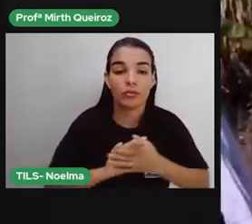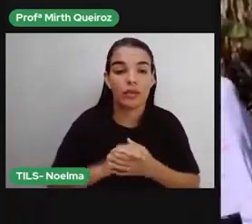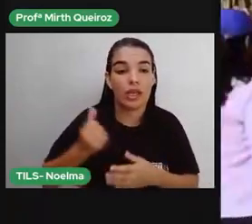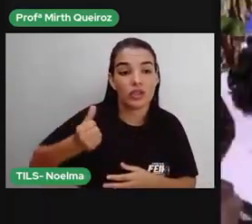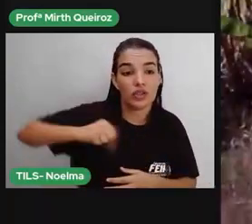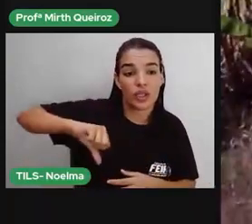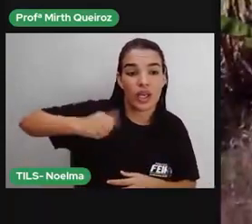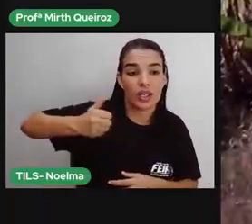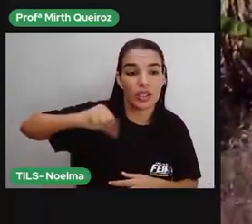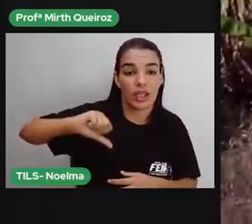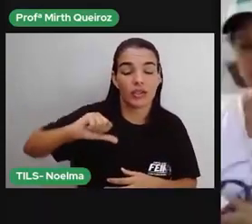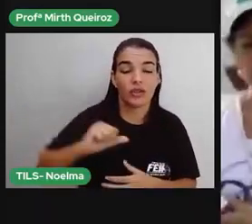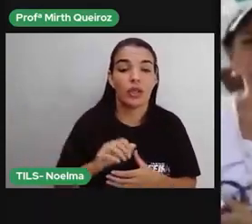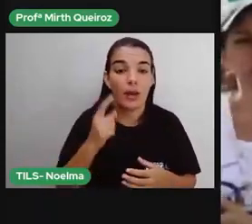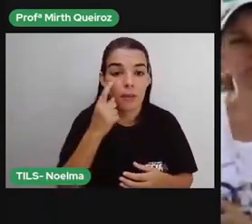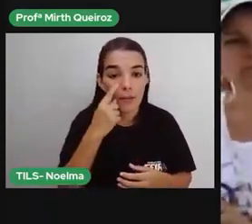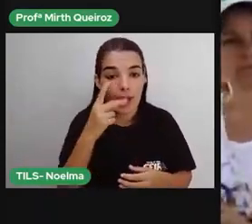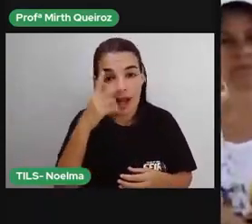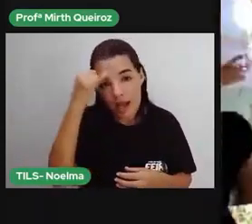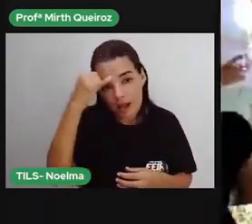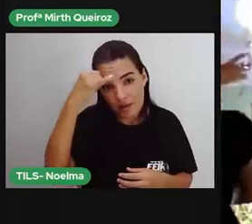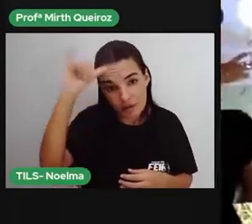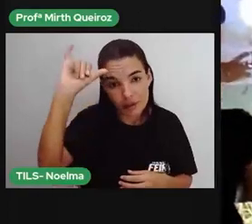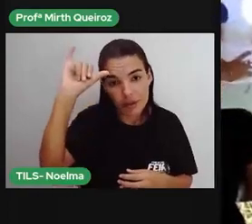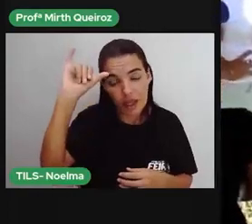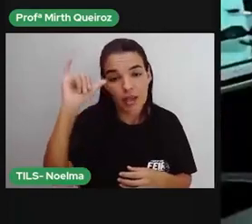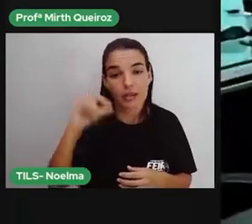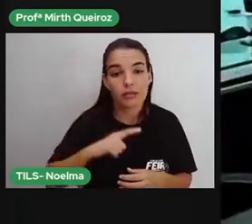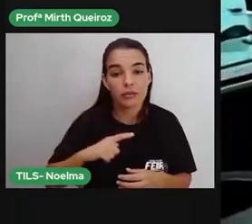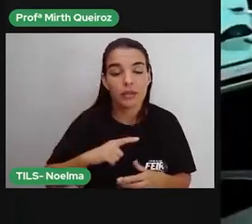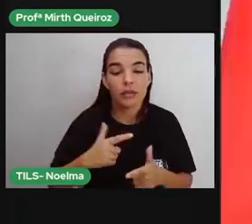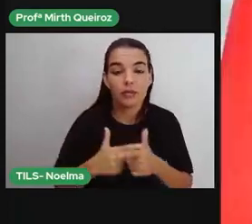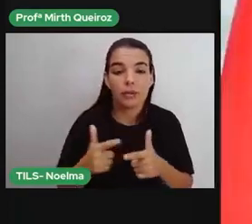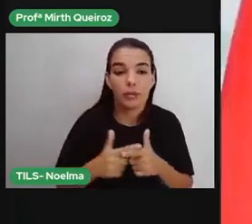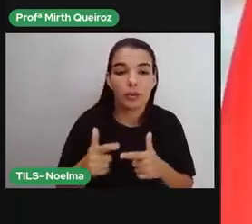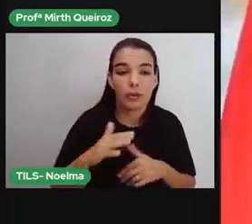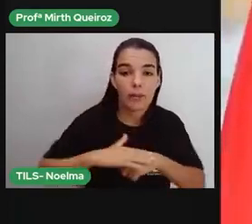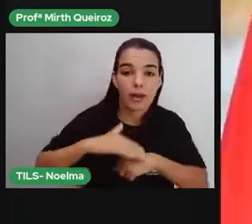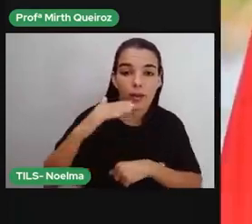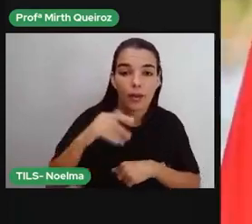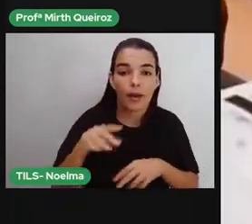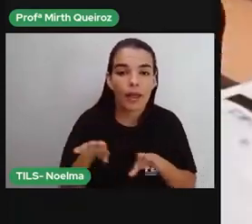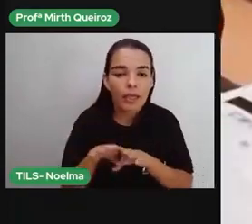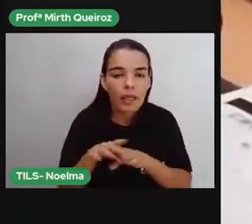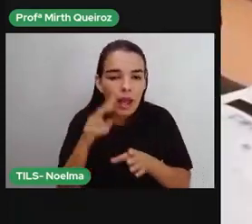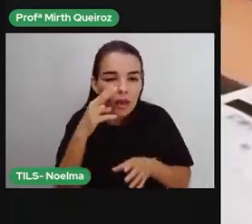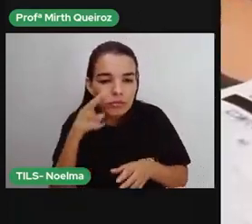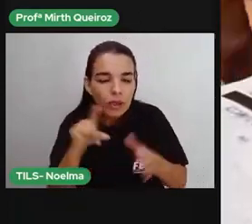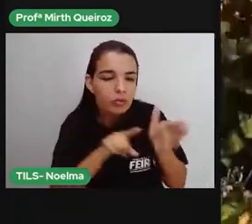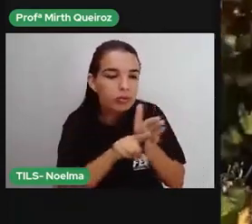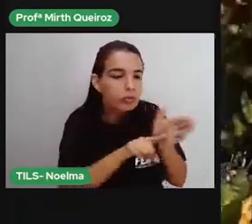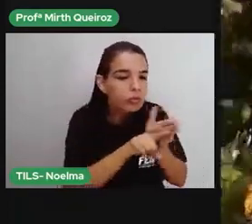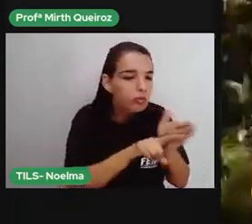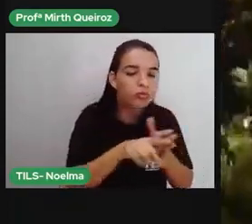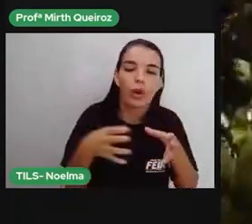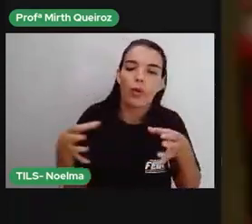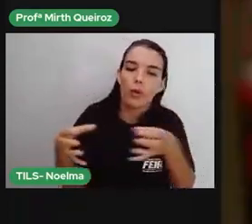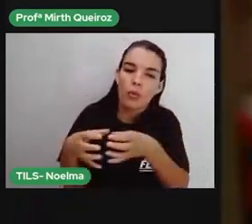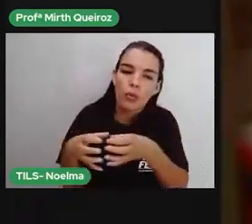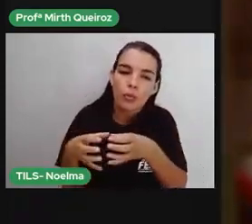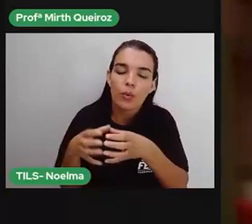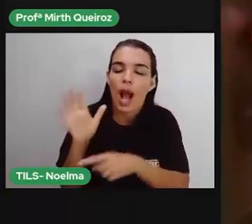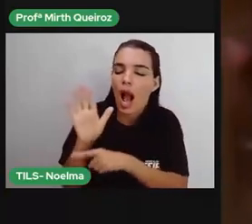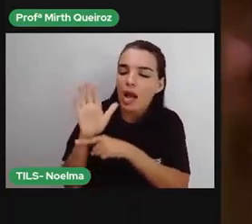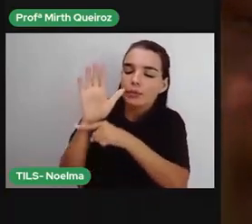Com parceiros locais, o WWF Brasil desenvolve uma série de iniciativas que contribuem para conciliar o